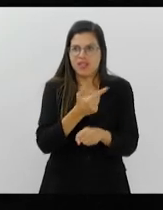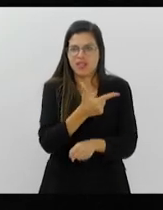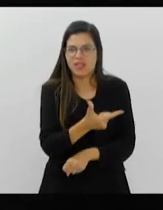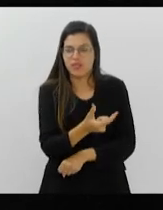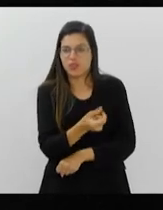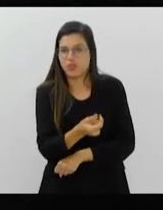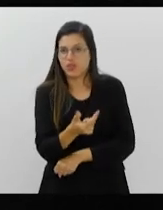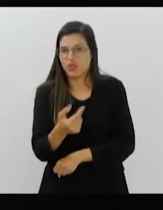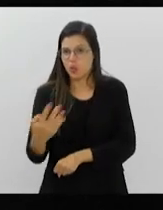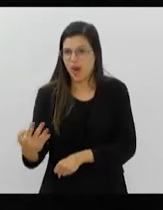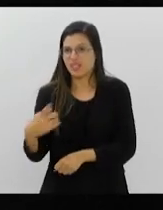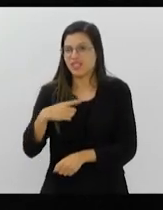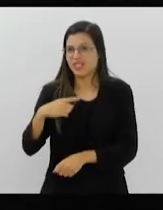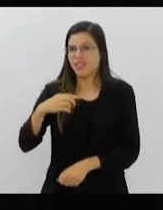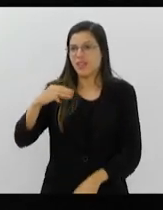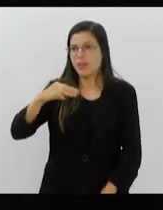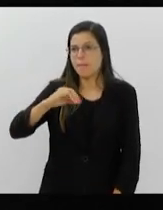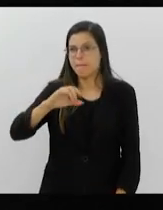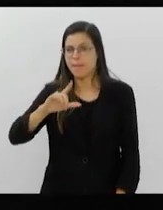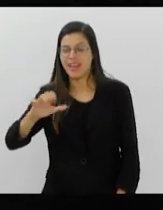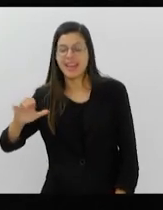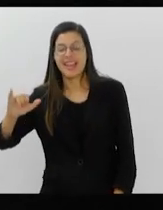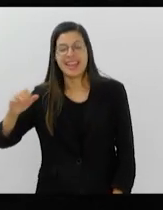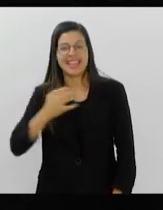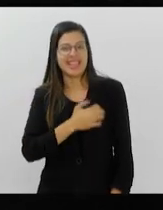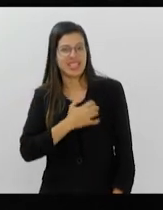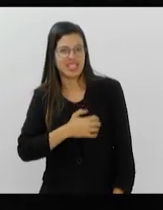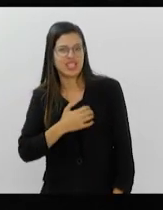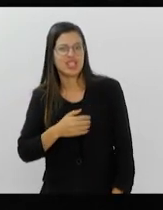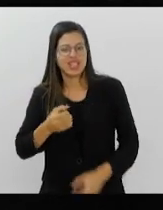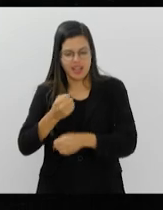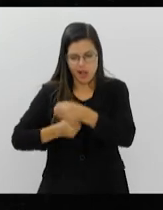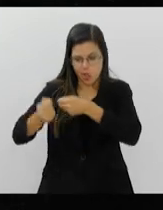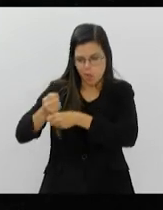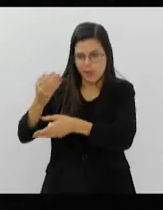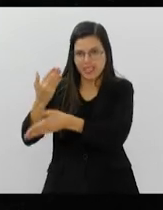2023, Bukele ao Salvador em 2024, e ó,